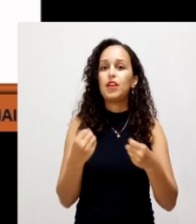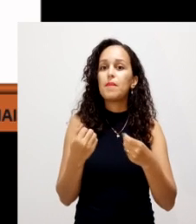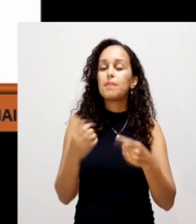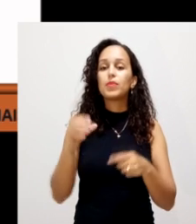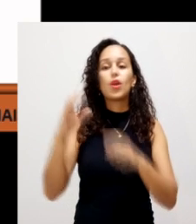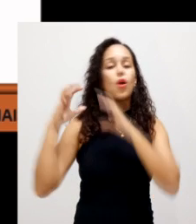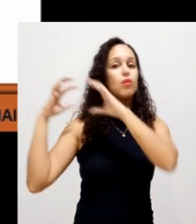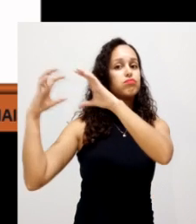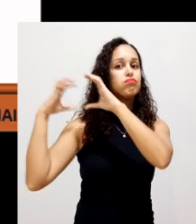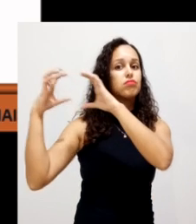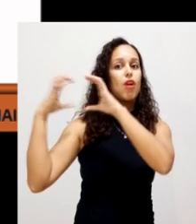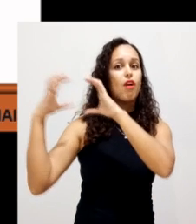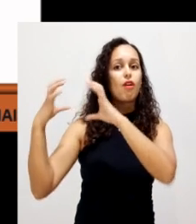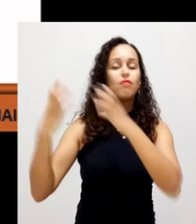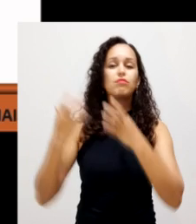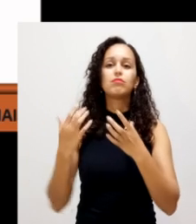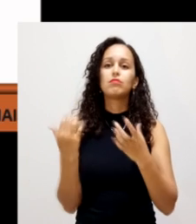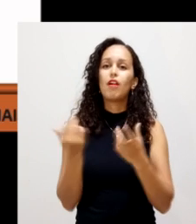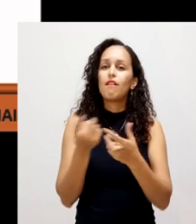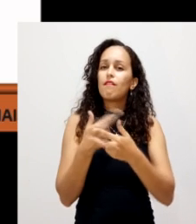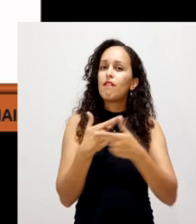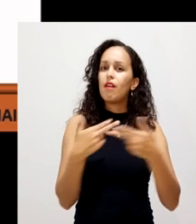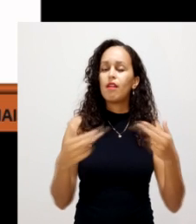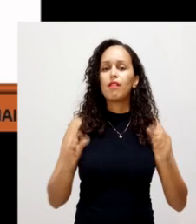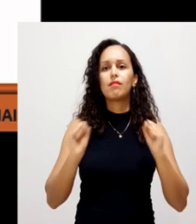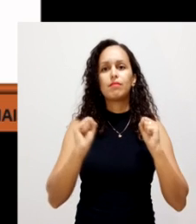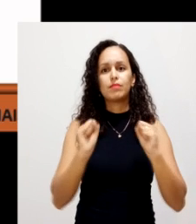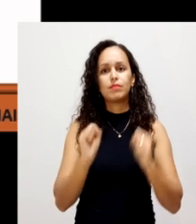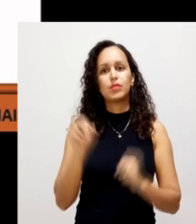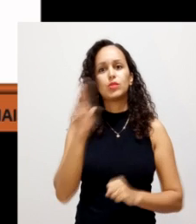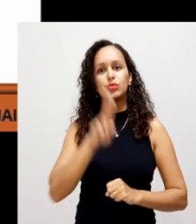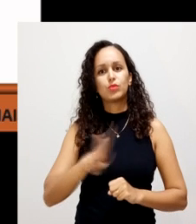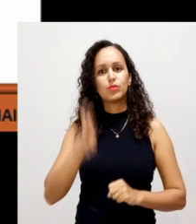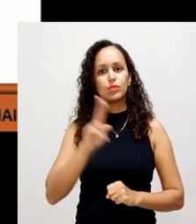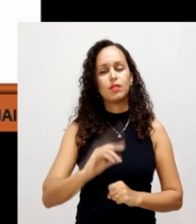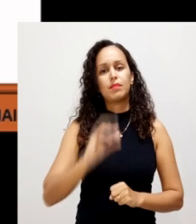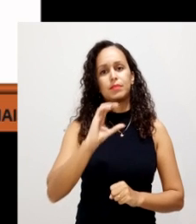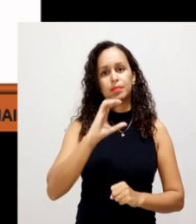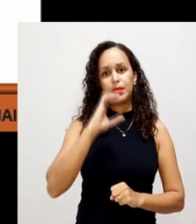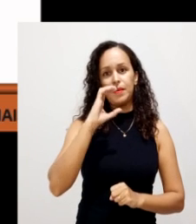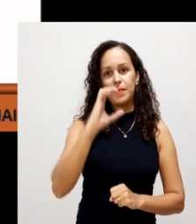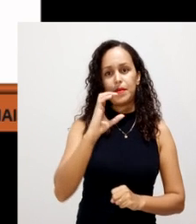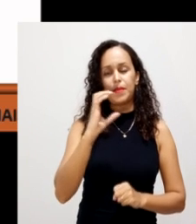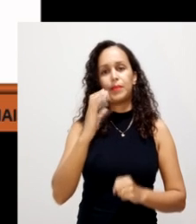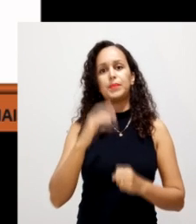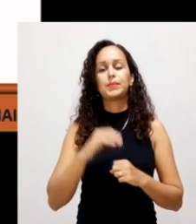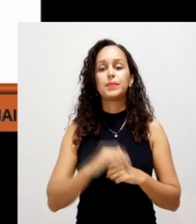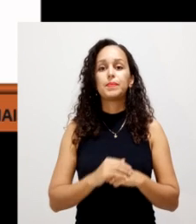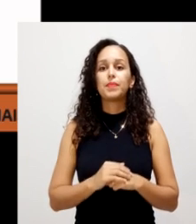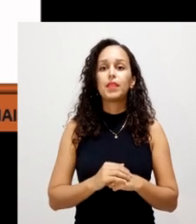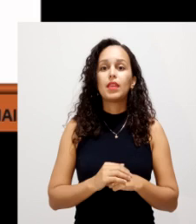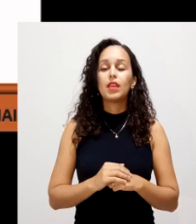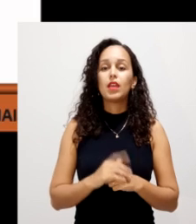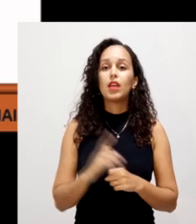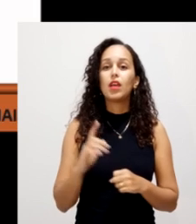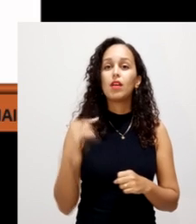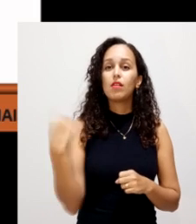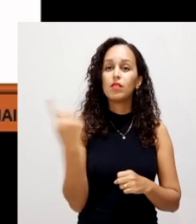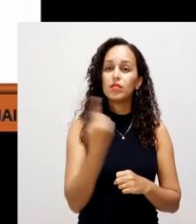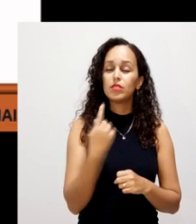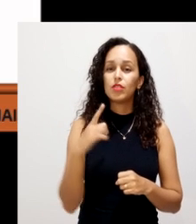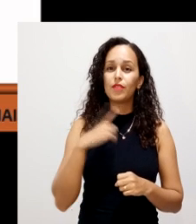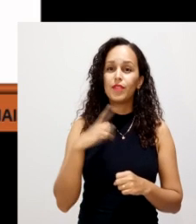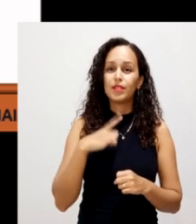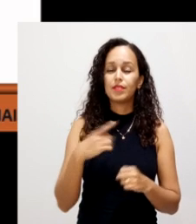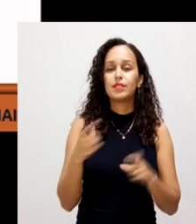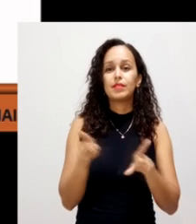tem fibra de corpo, tem muitos materiais que podem ser fonte de carbono. O próprio tapio de elefante, como fonte de